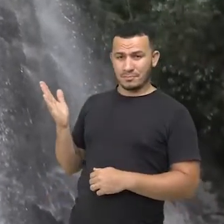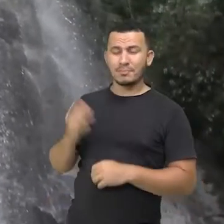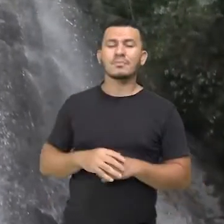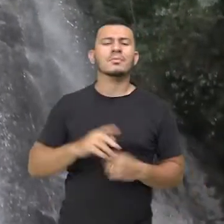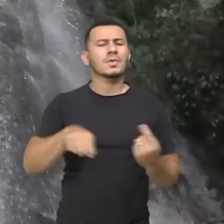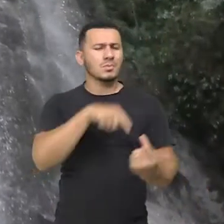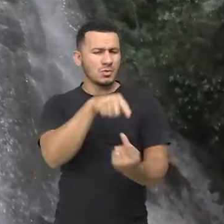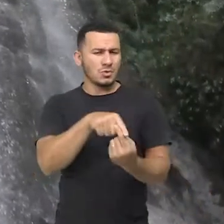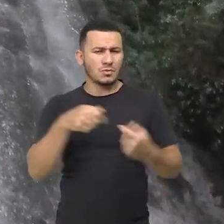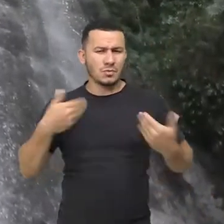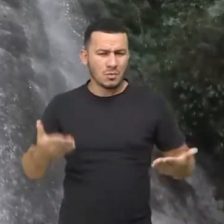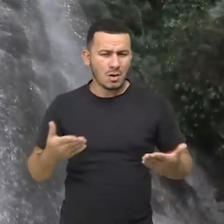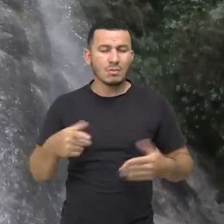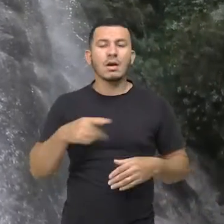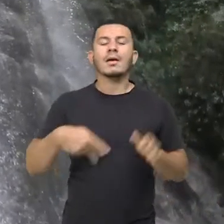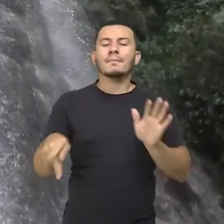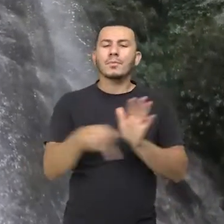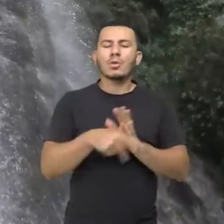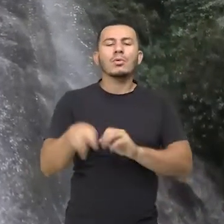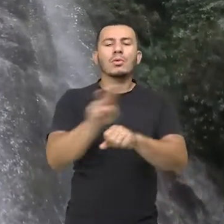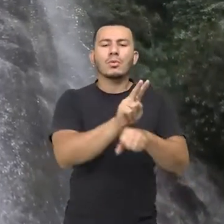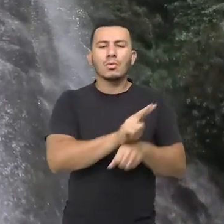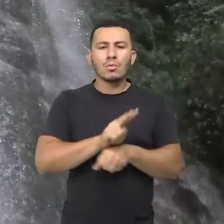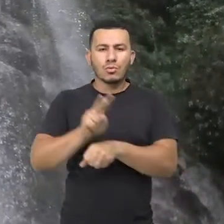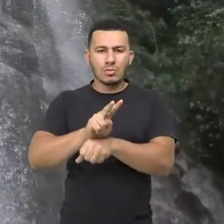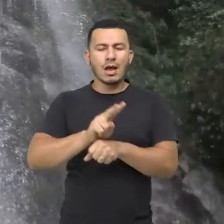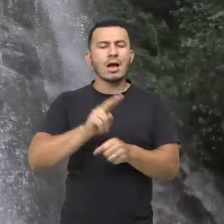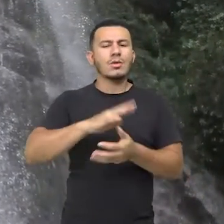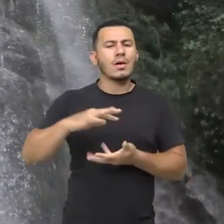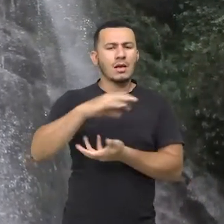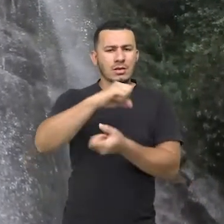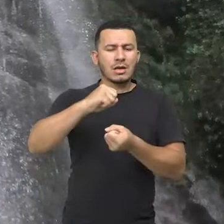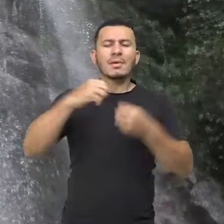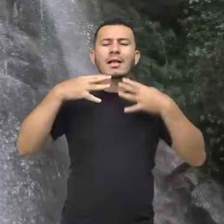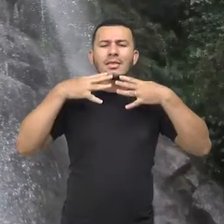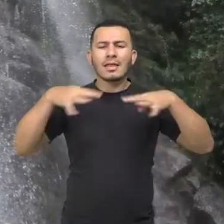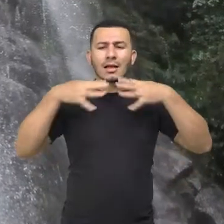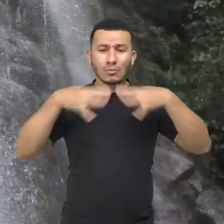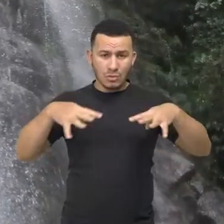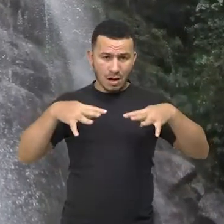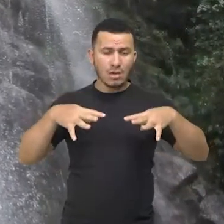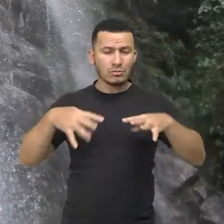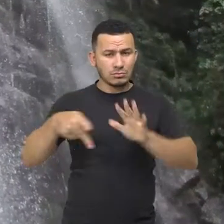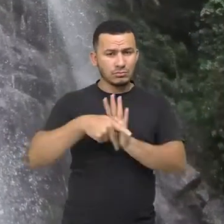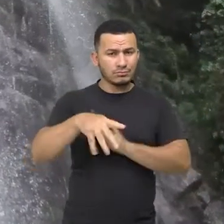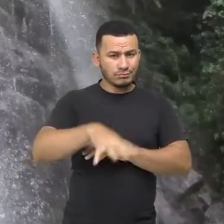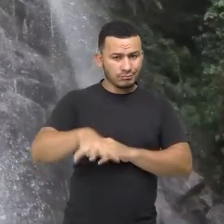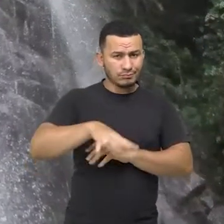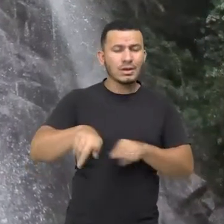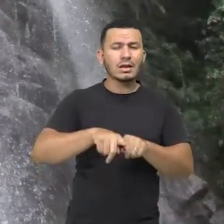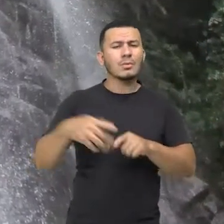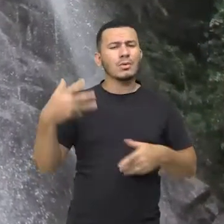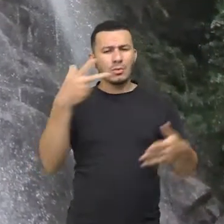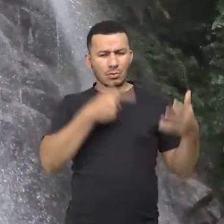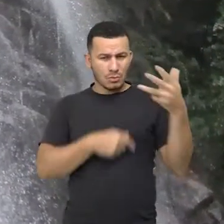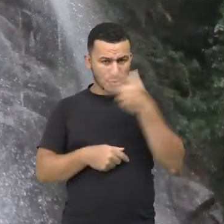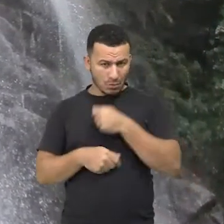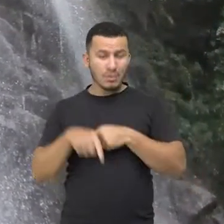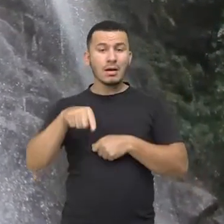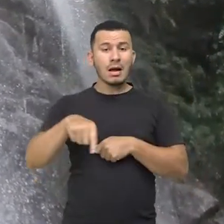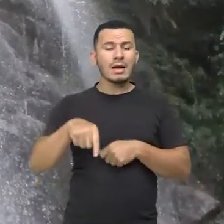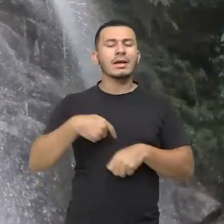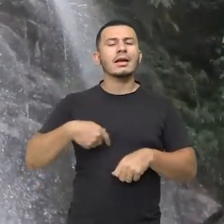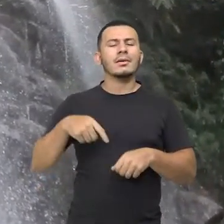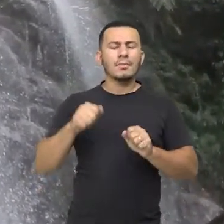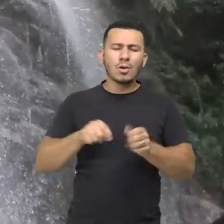como objetivo básico a preservação de ecossistemas naturais de grande relevância ecológica e beleza cênica, possibilitando a